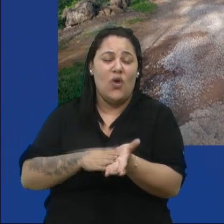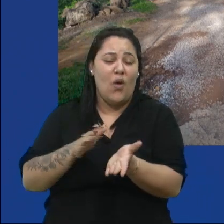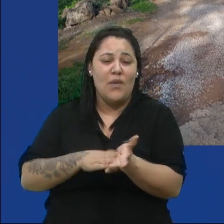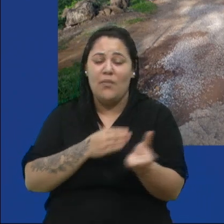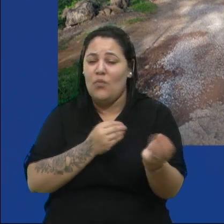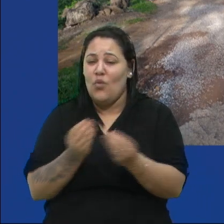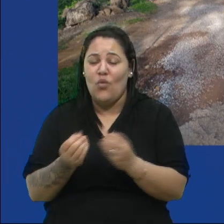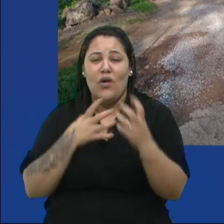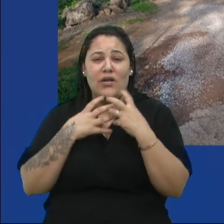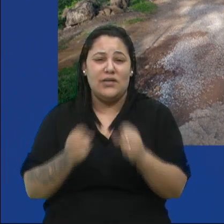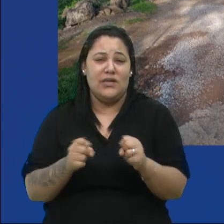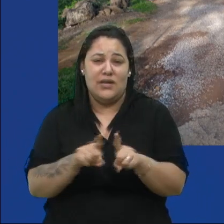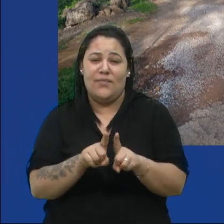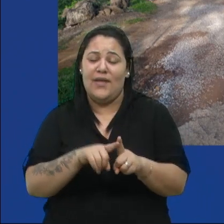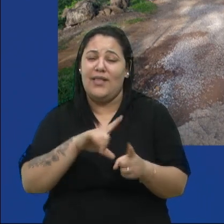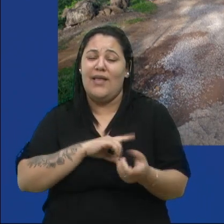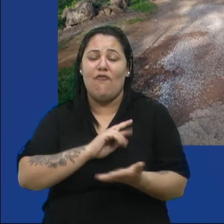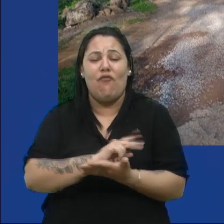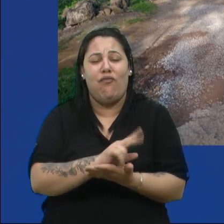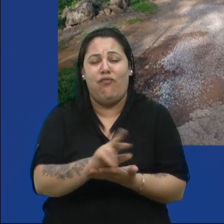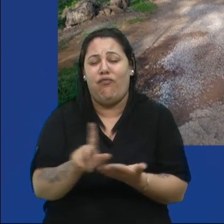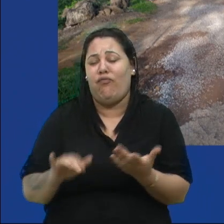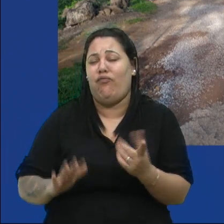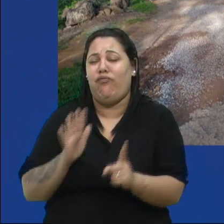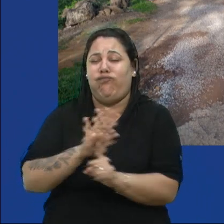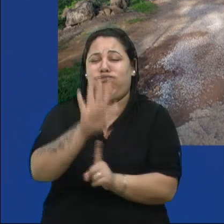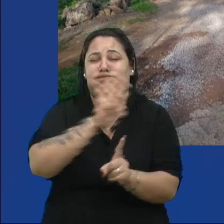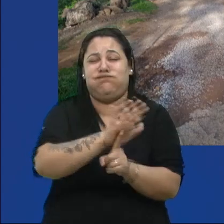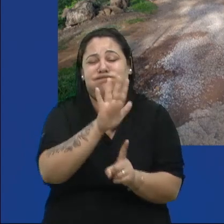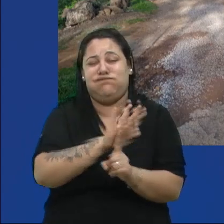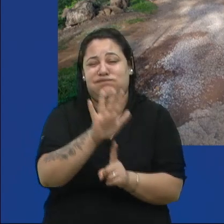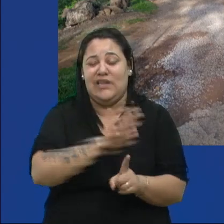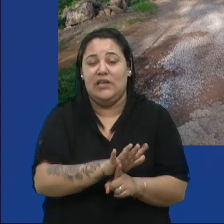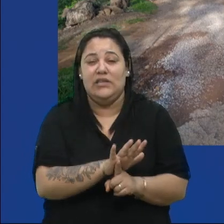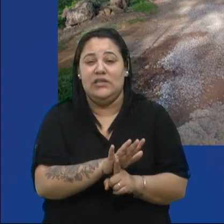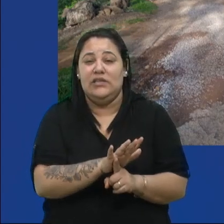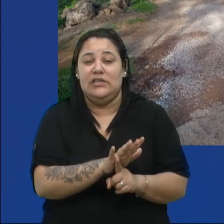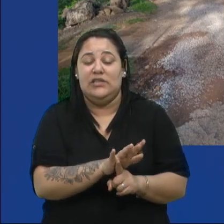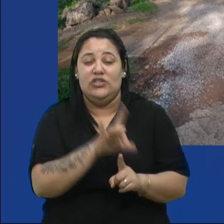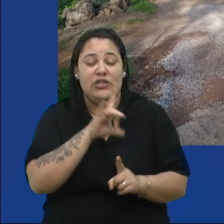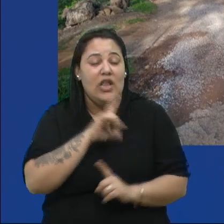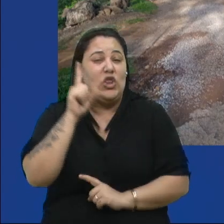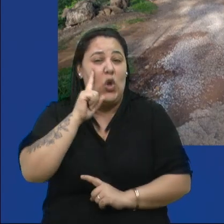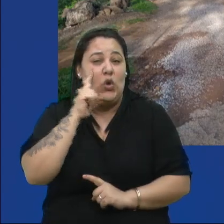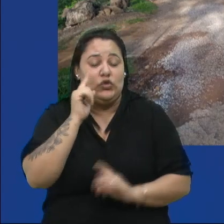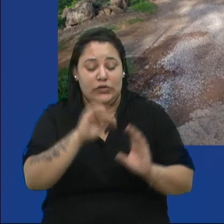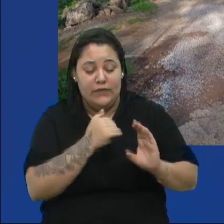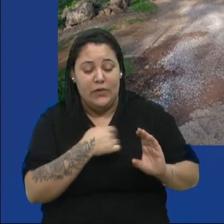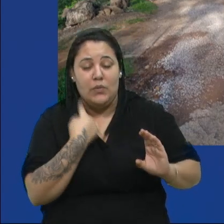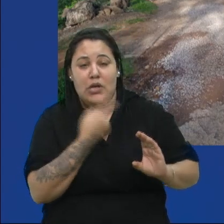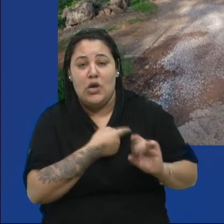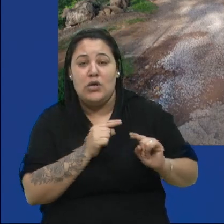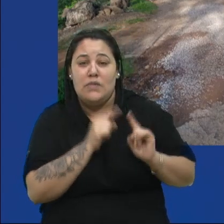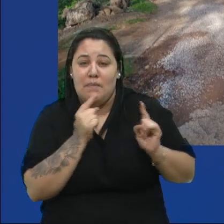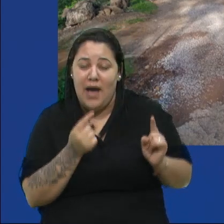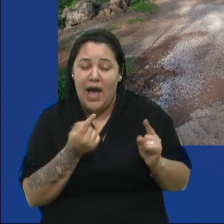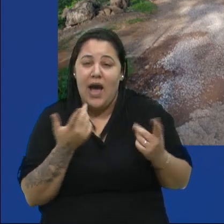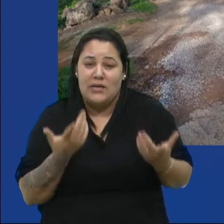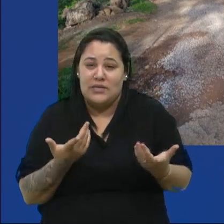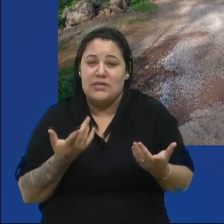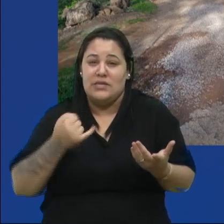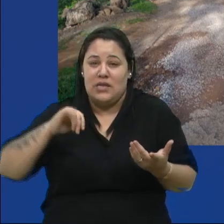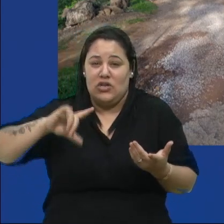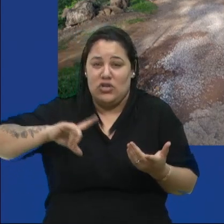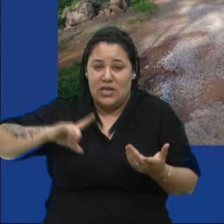realmente centenas de demandas que nós temos diariamente, mas, quando a gente tem